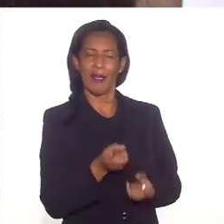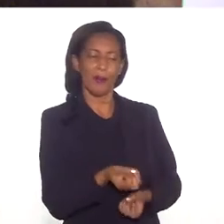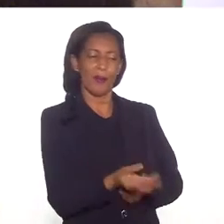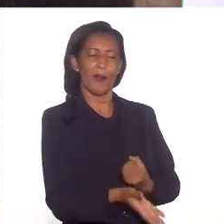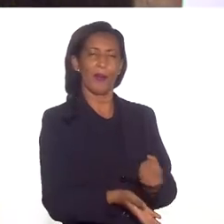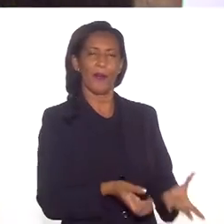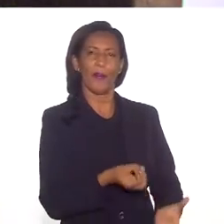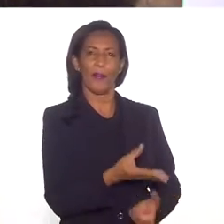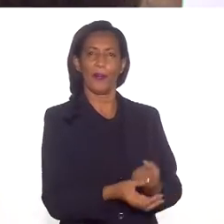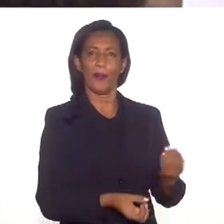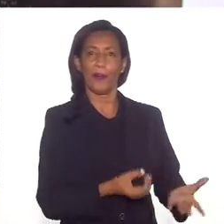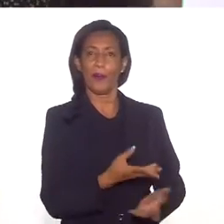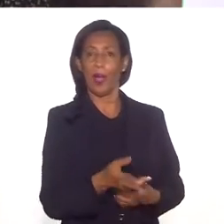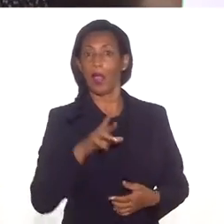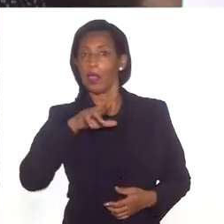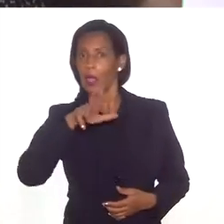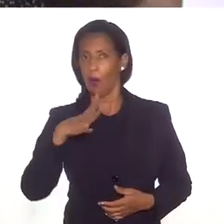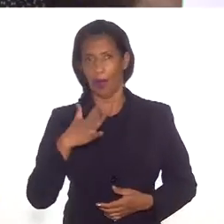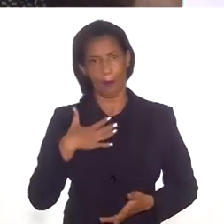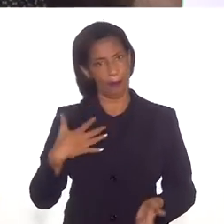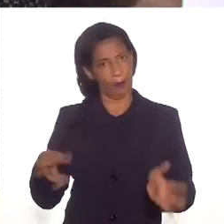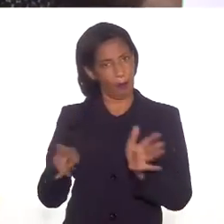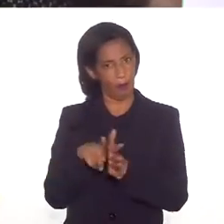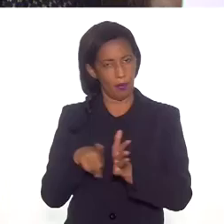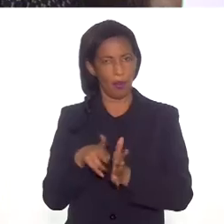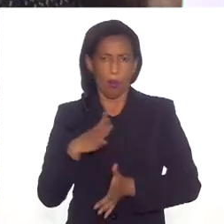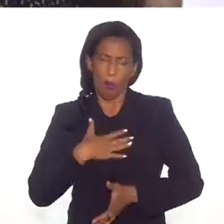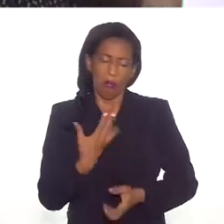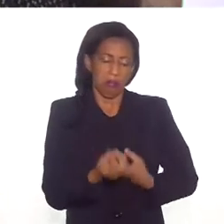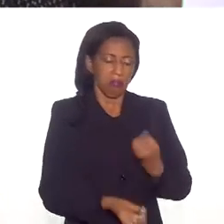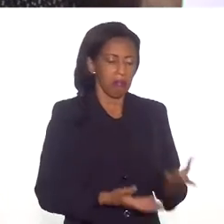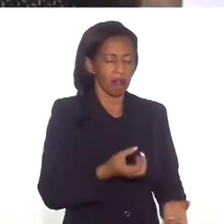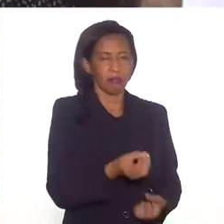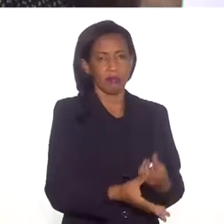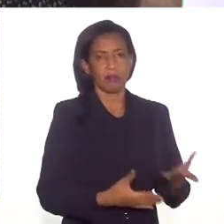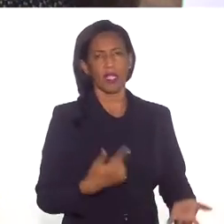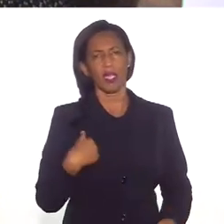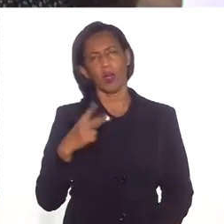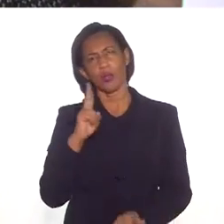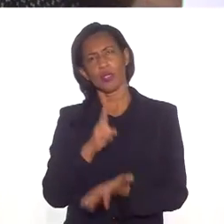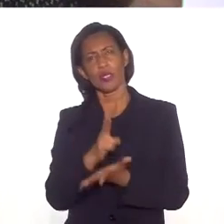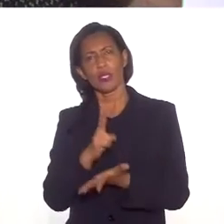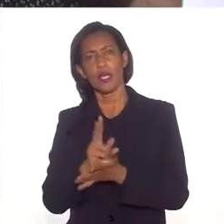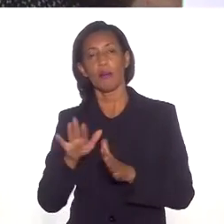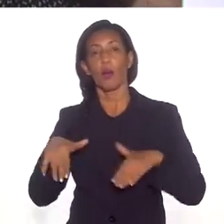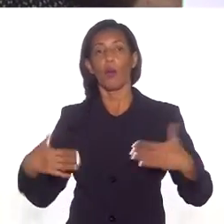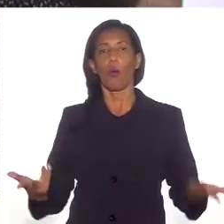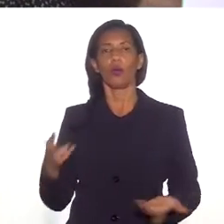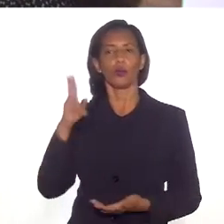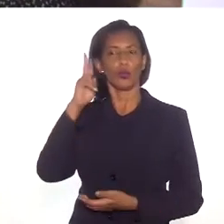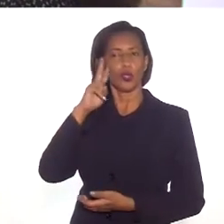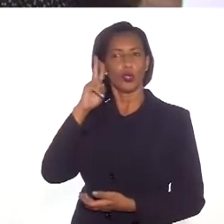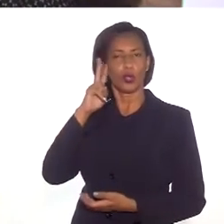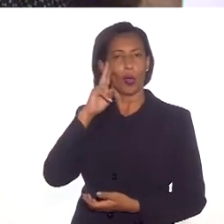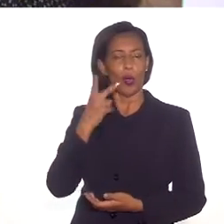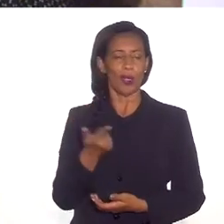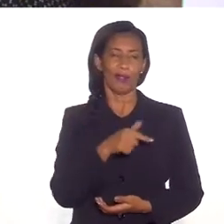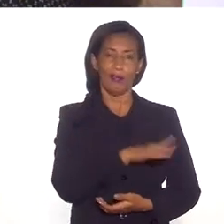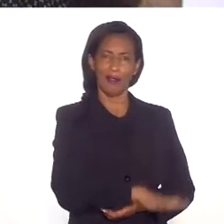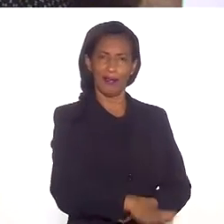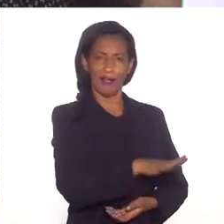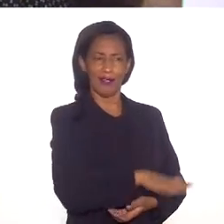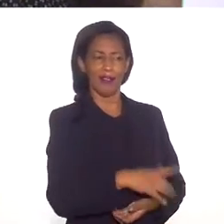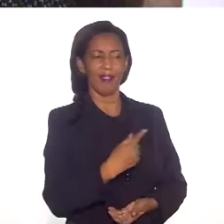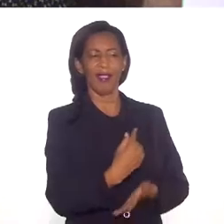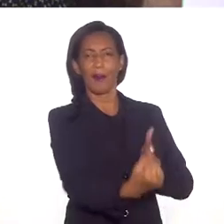de magistério naquele momento. E eu sempre, quando conto histórias, deixo as pessoas, crianças,